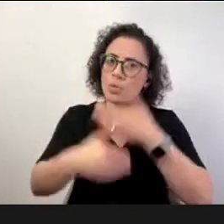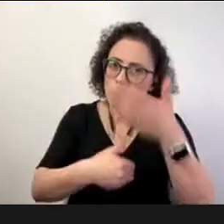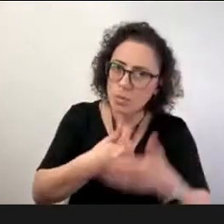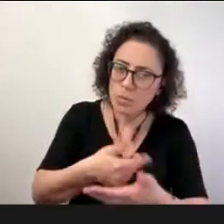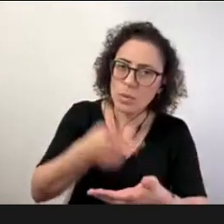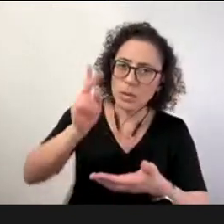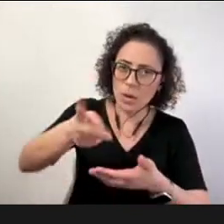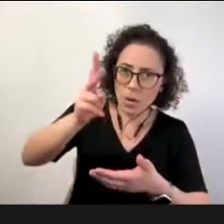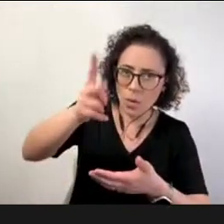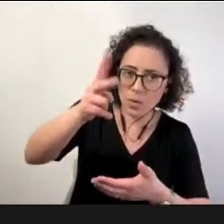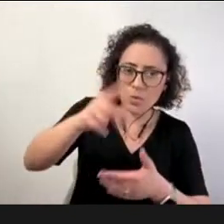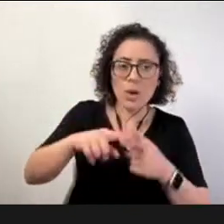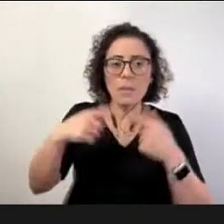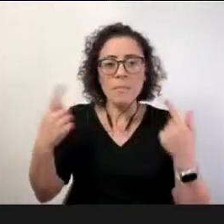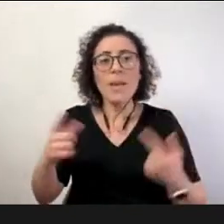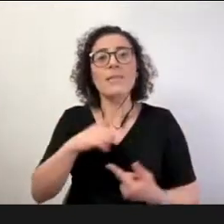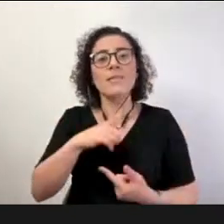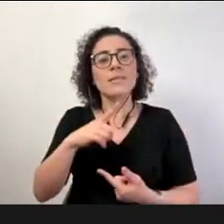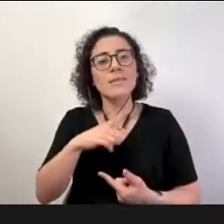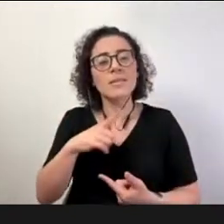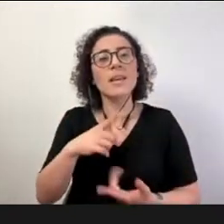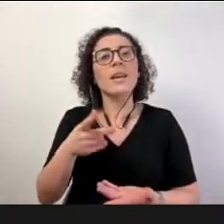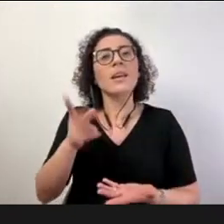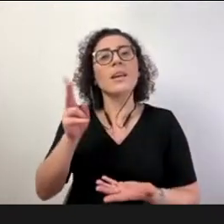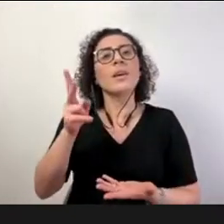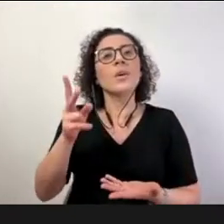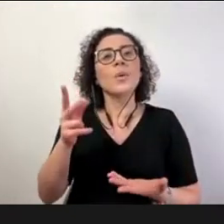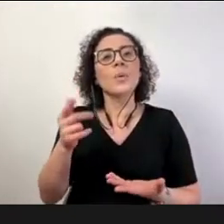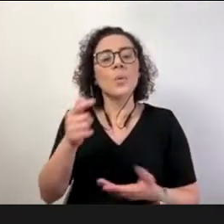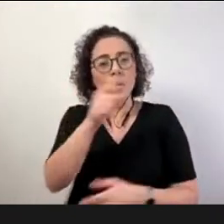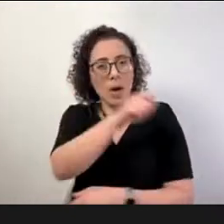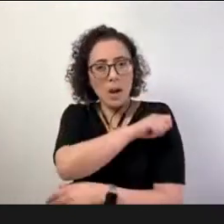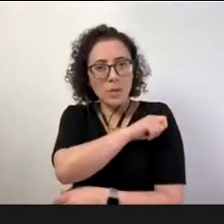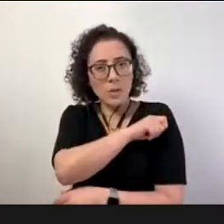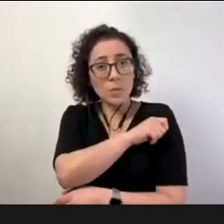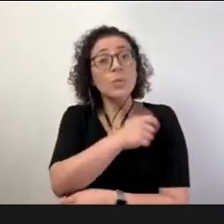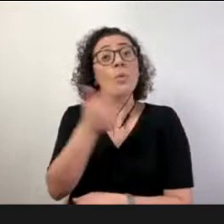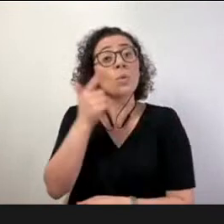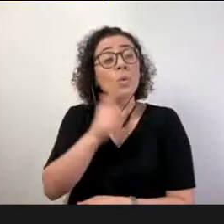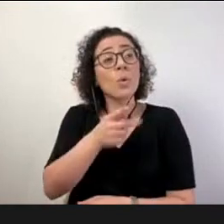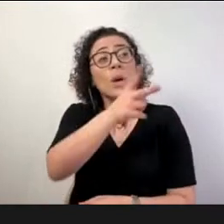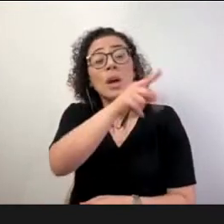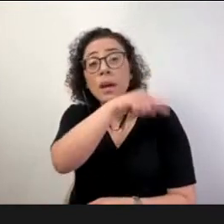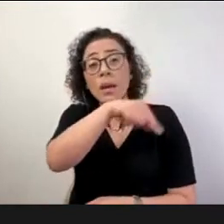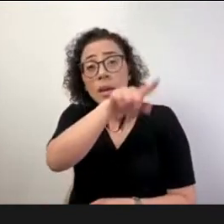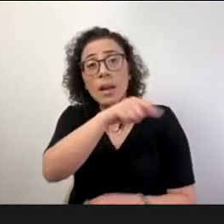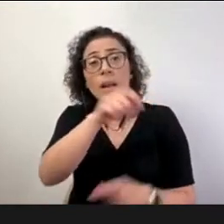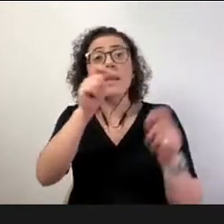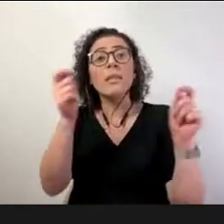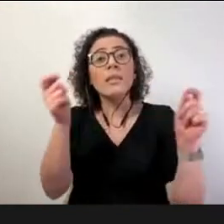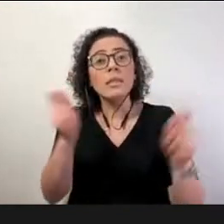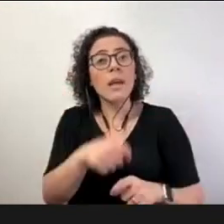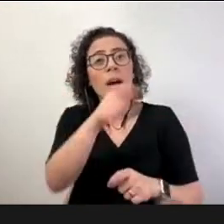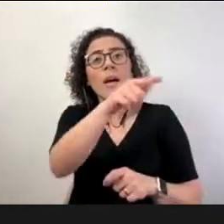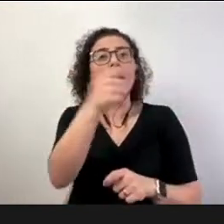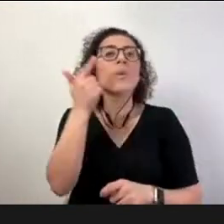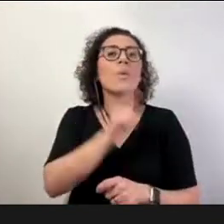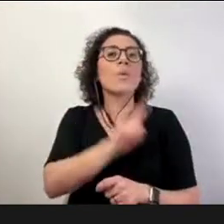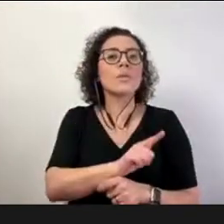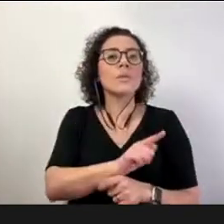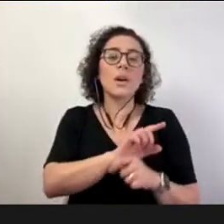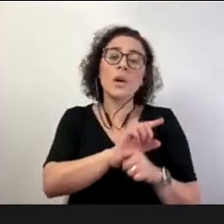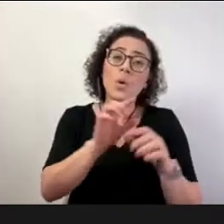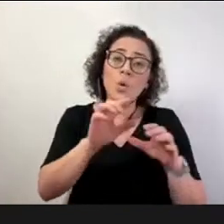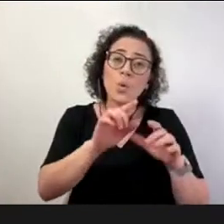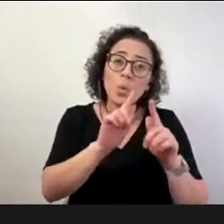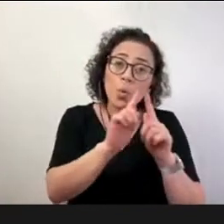tem ainda um ganho do aluno poder produzir algo um desafio ter um desafio e resolver esse desafio em grupo e online